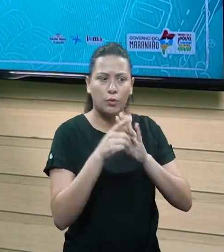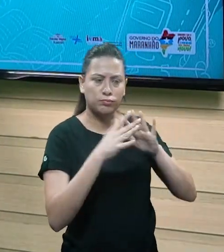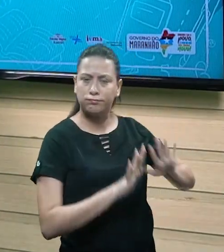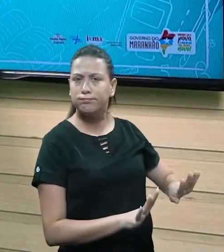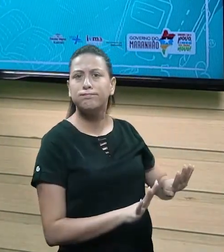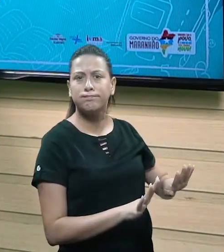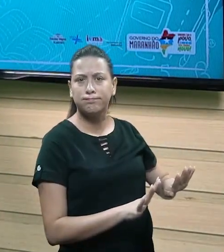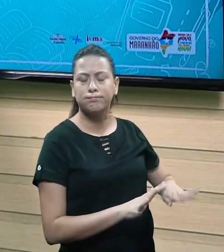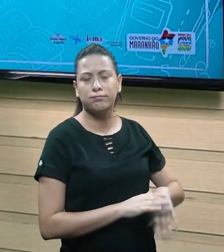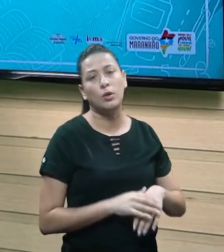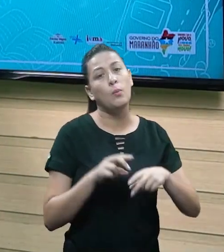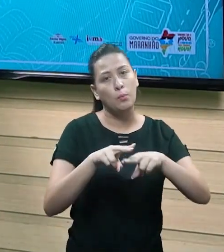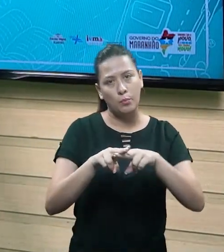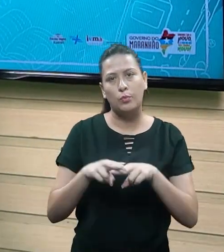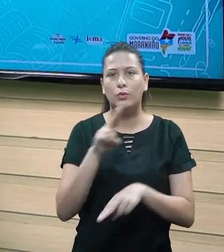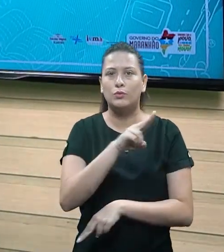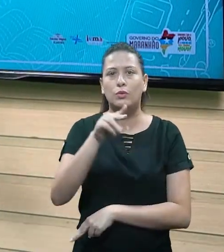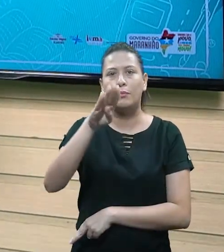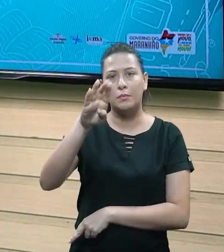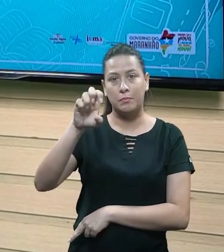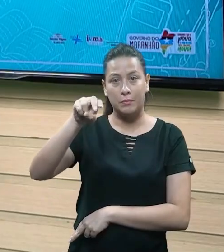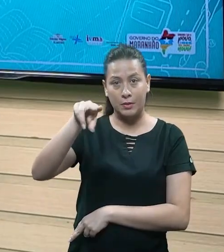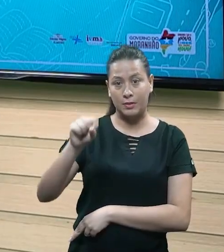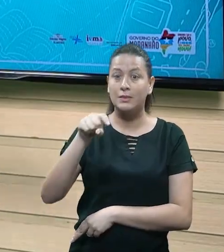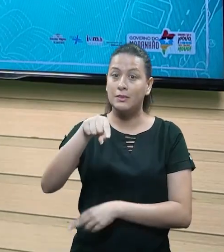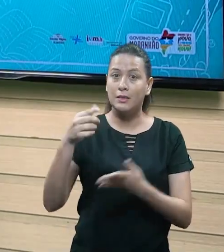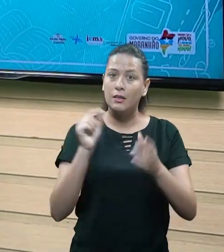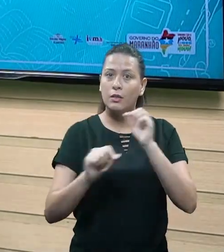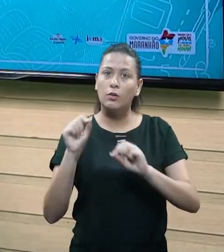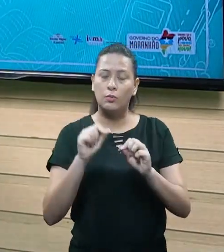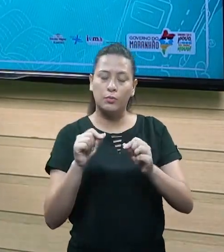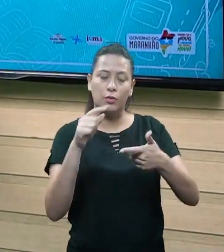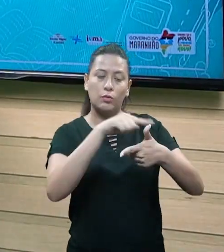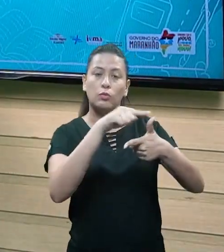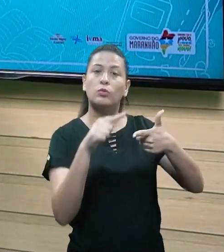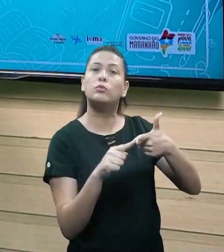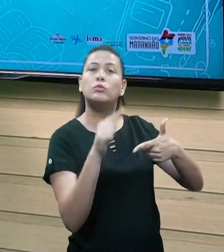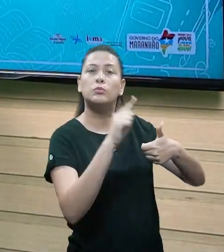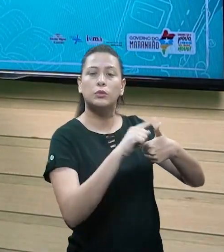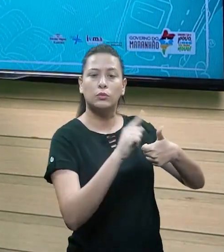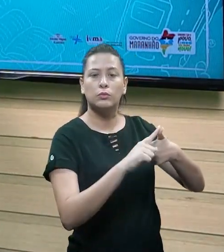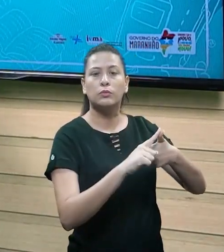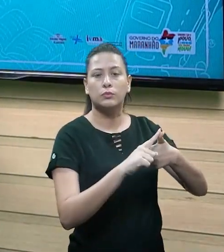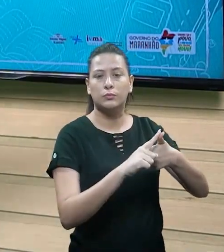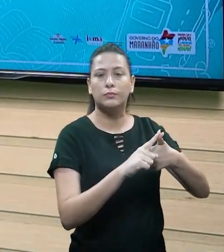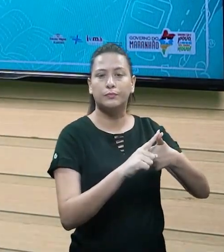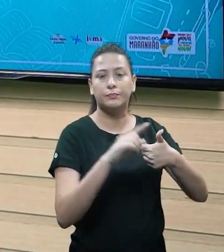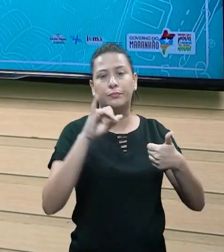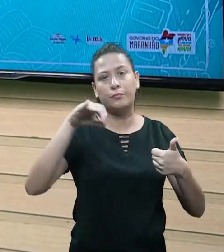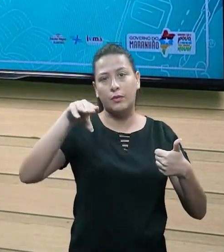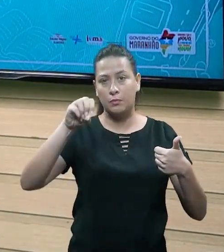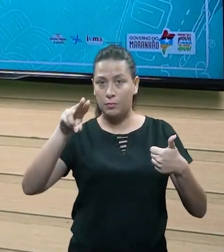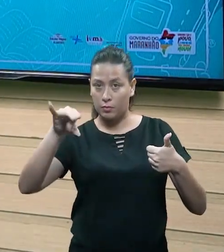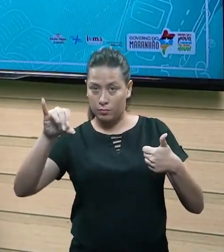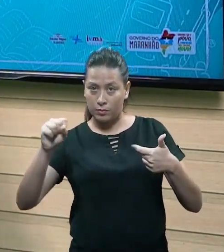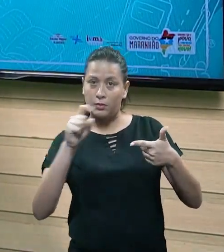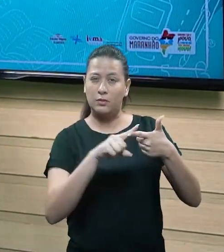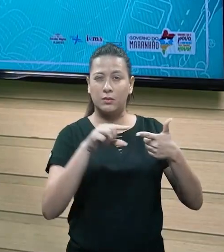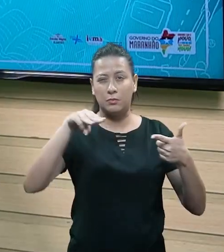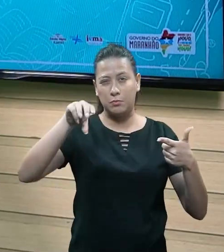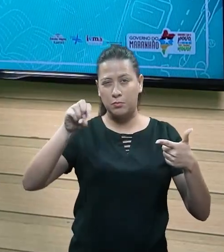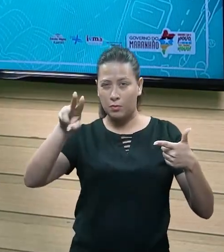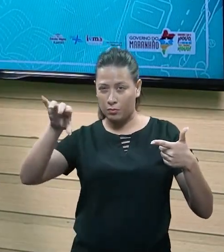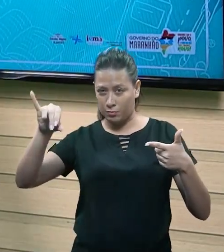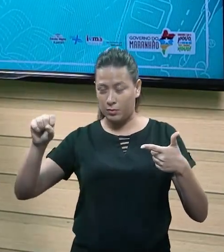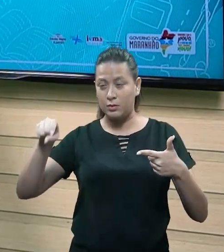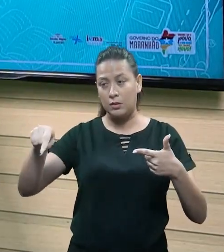aquilo é dela, tá bom? Então, é chamado de bens. E aqui são apenas as classificações de bens. Tangíveis, intangíveis, imóveis, móveis, tá?